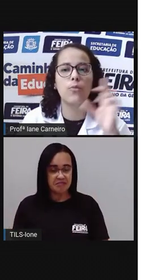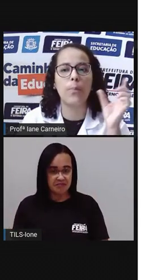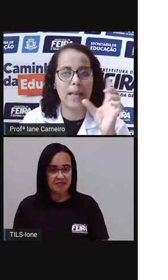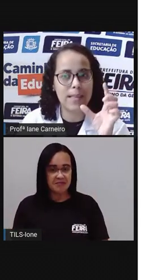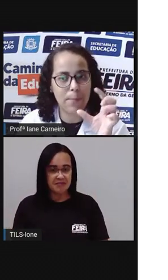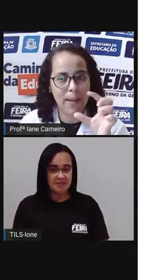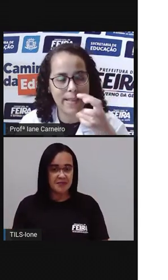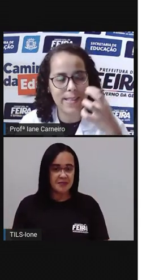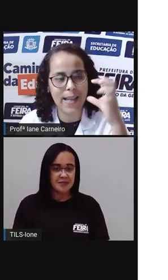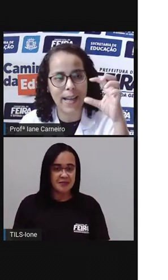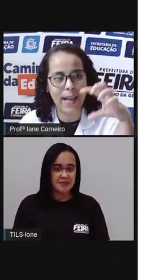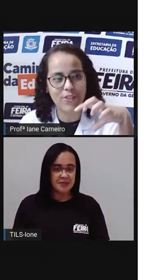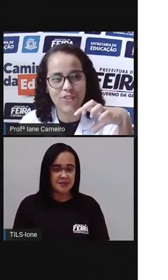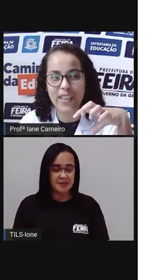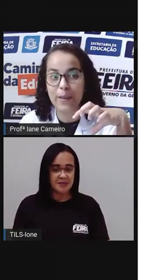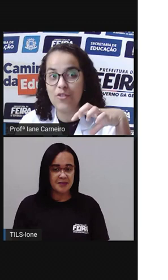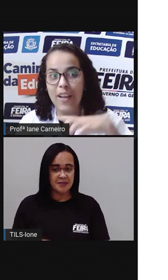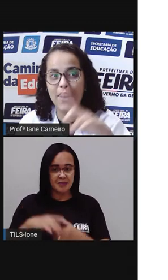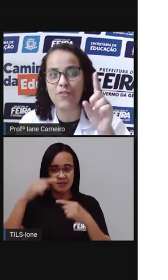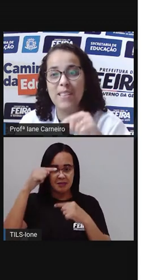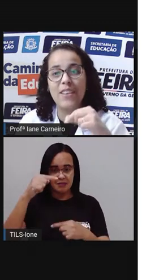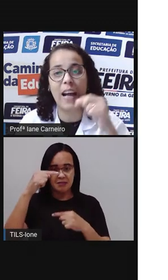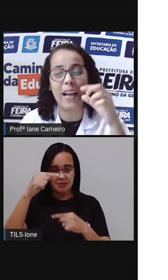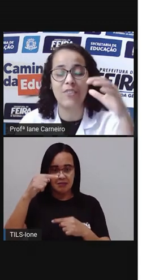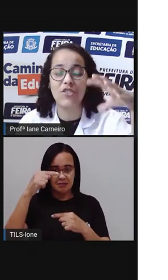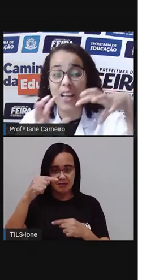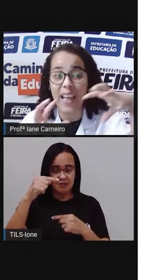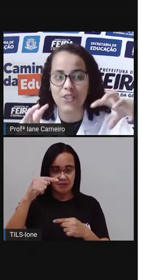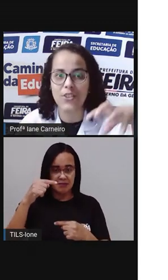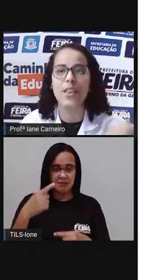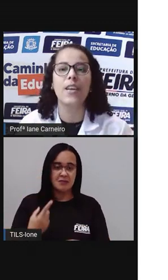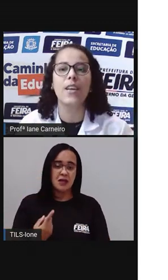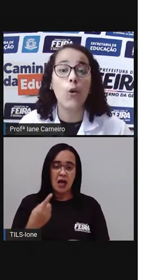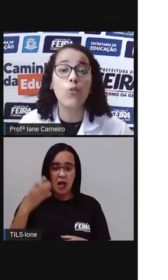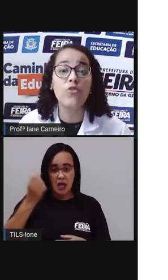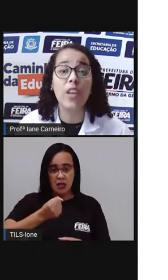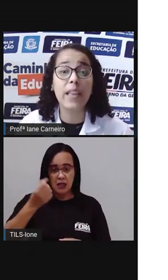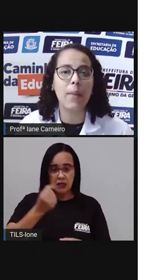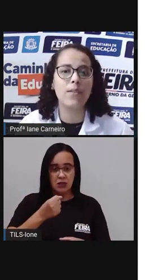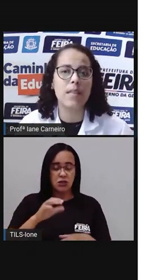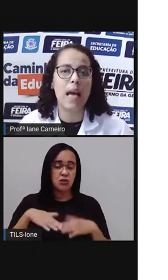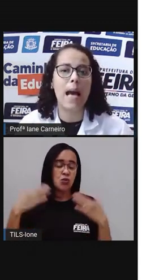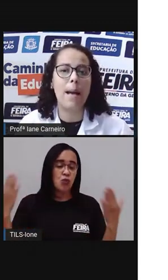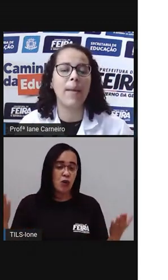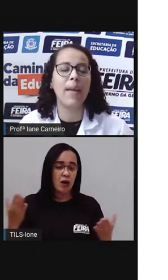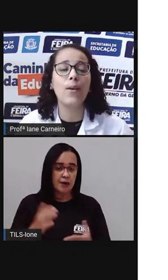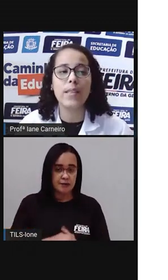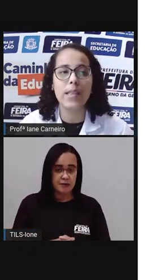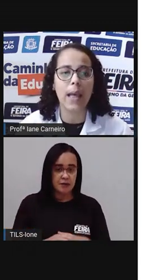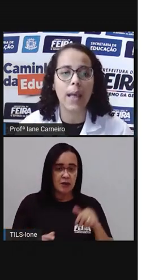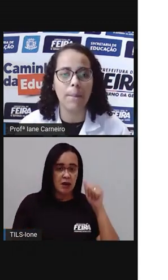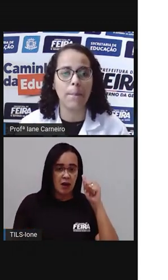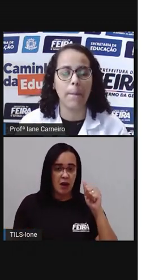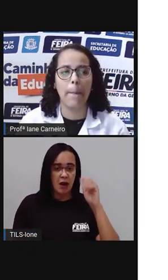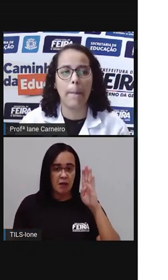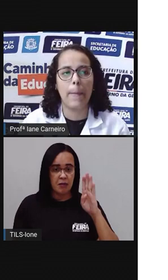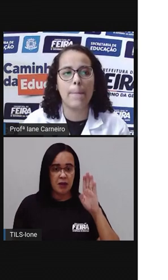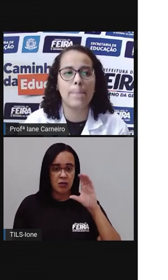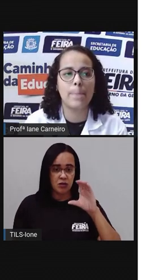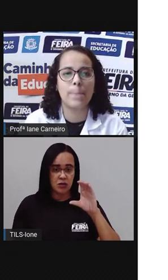Não parece ser aquela caixa de creme de leite, mas é a caixa de leite. Onde é que tem menos A, B ou C?